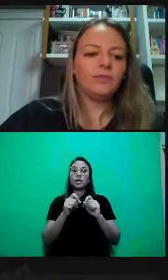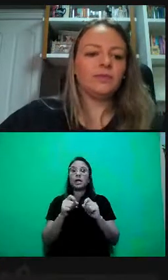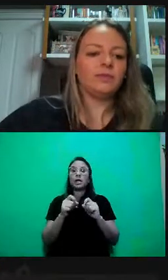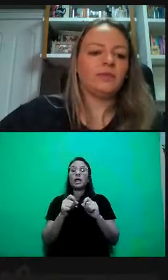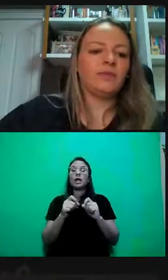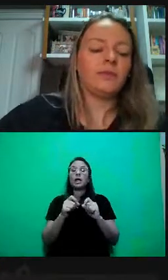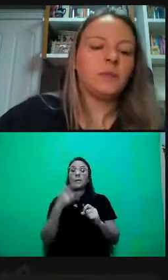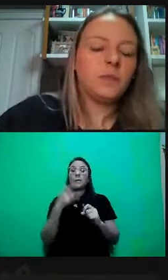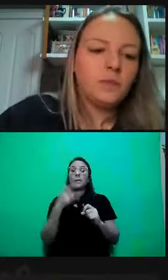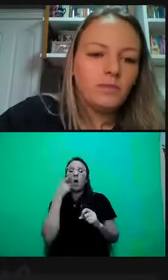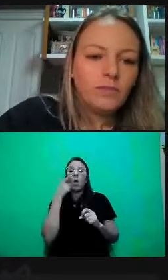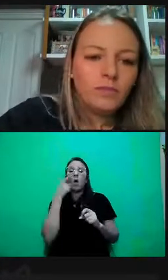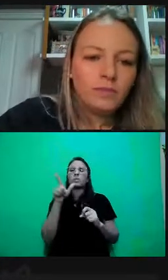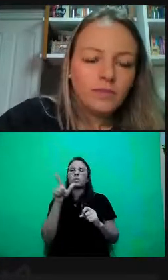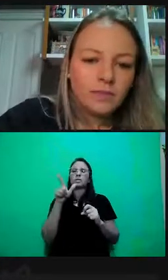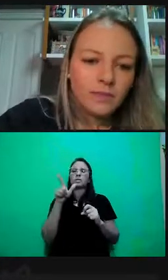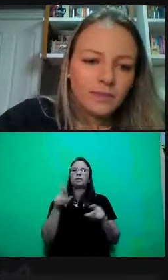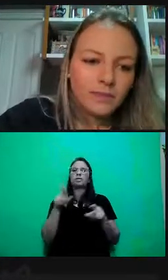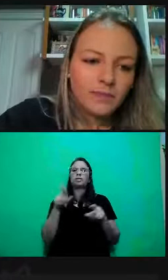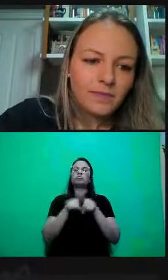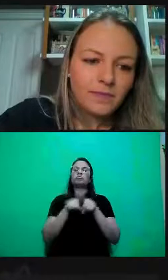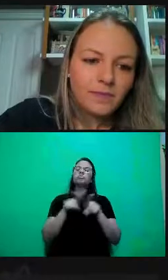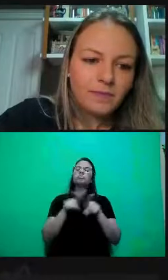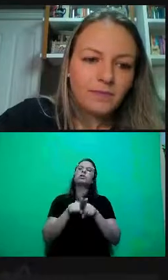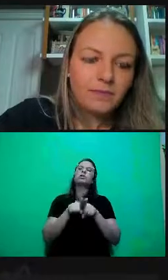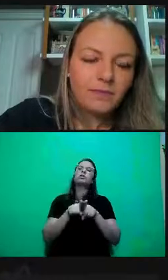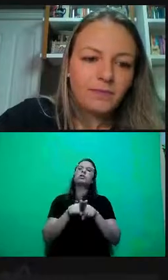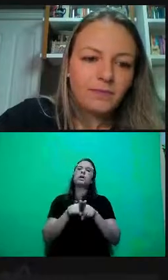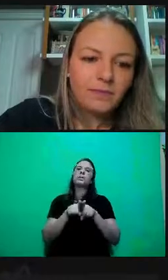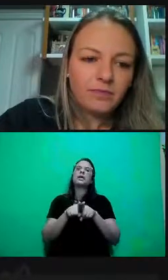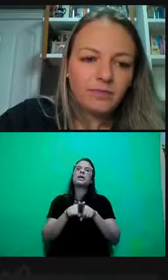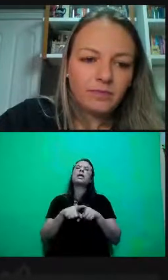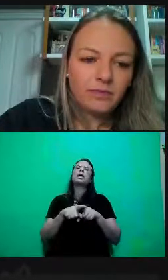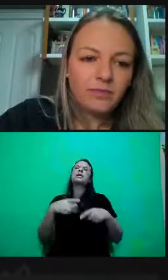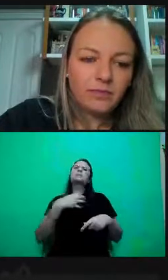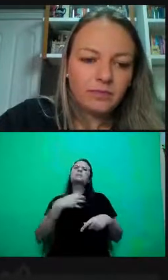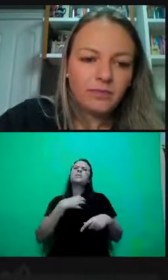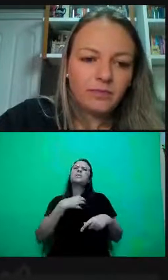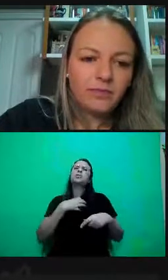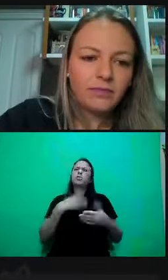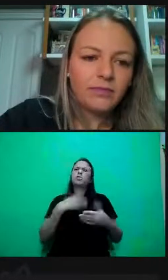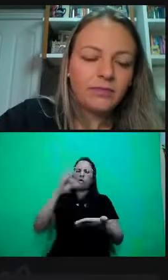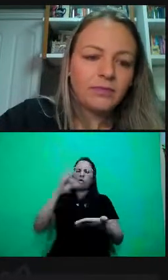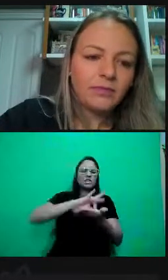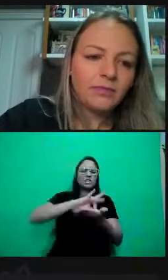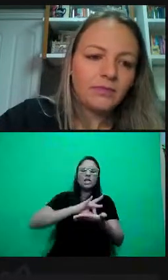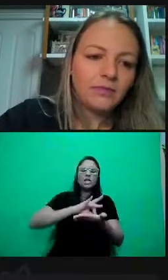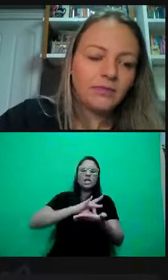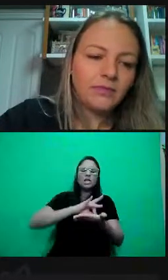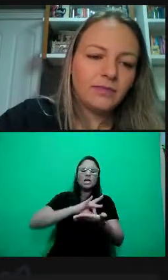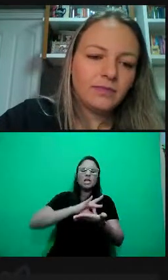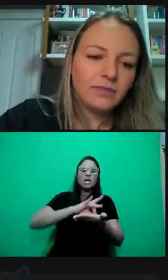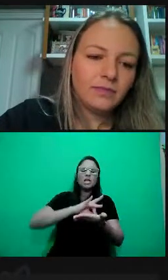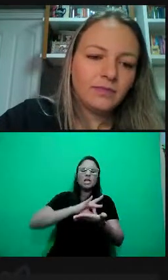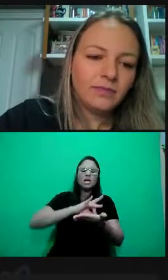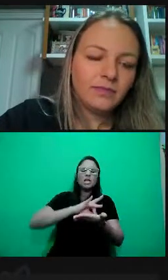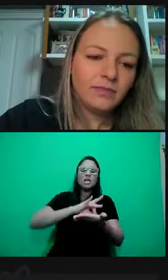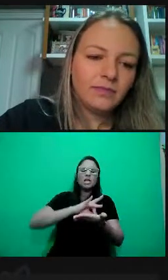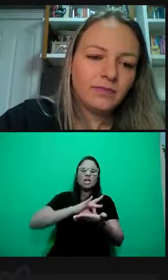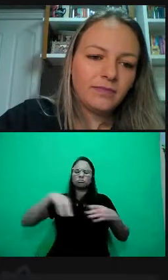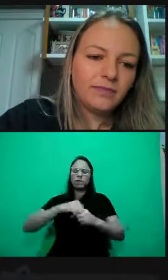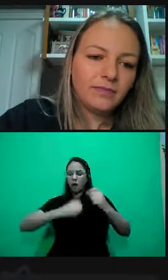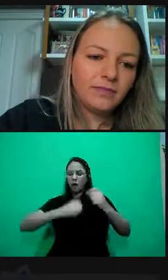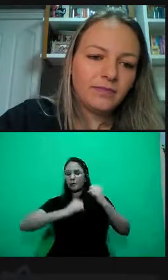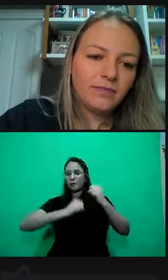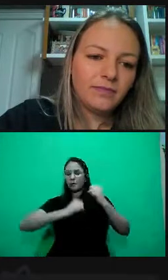para se sentirem, para se legitimarem nesse espaço, muitas mulheres precisam adotar